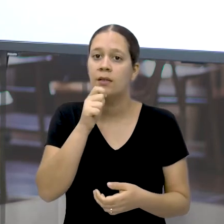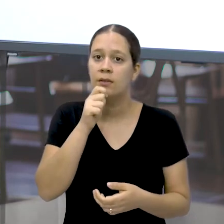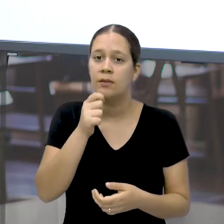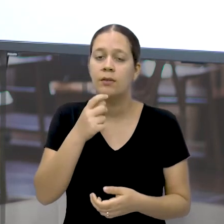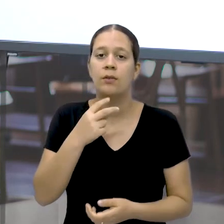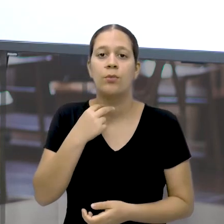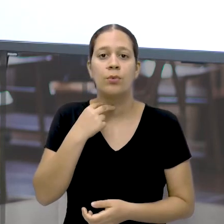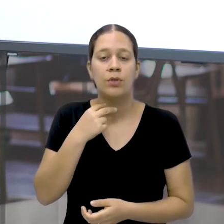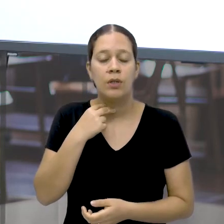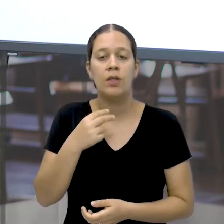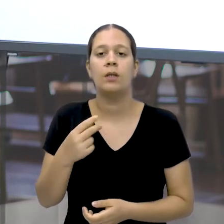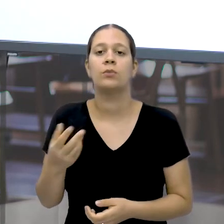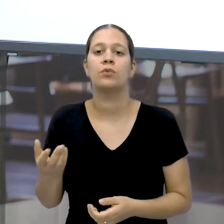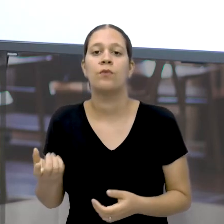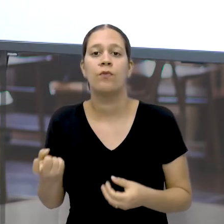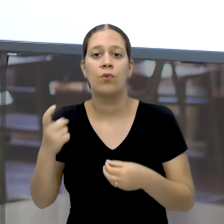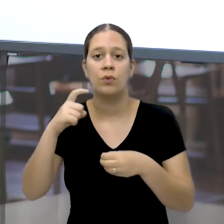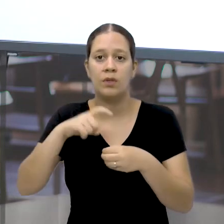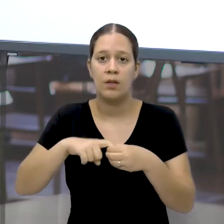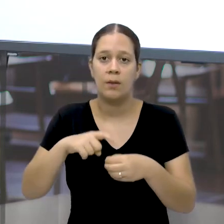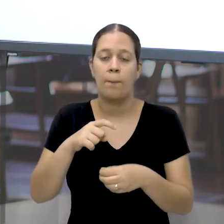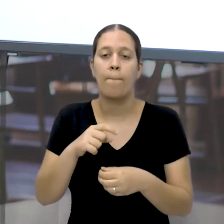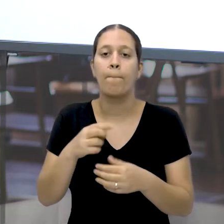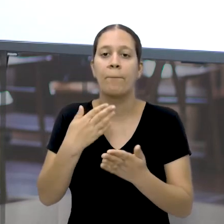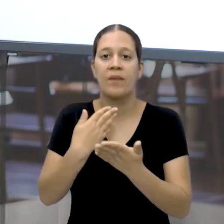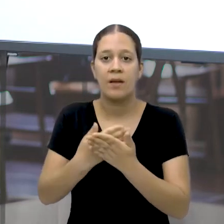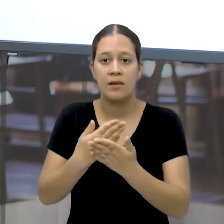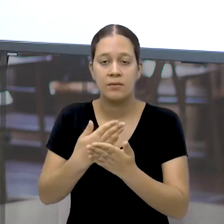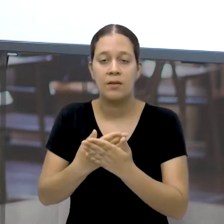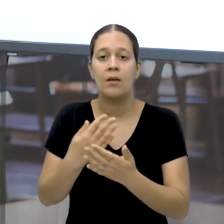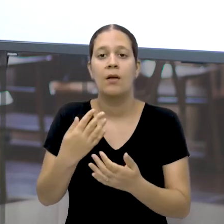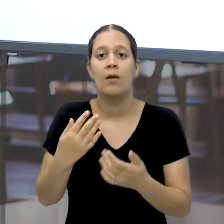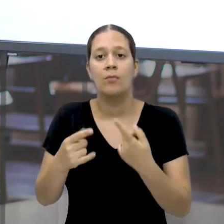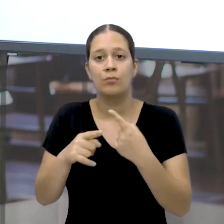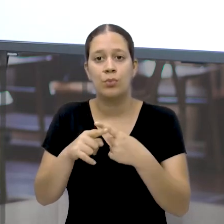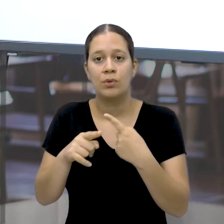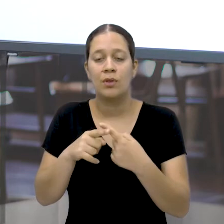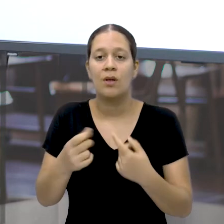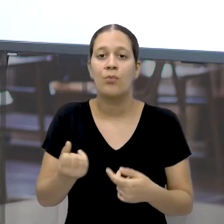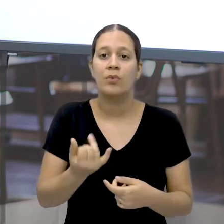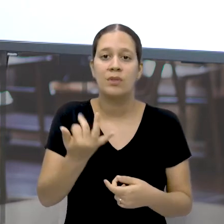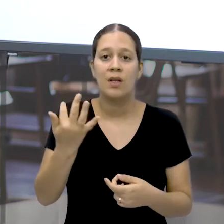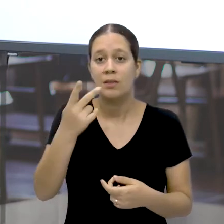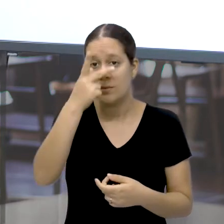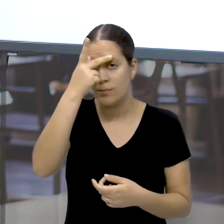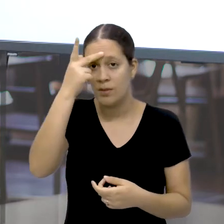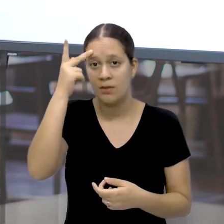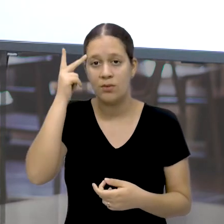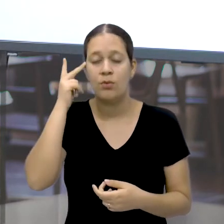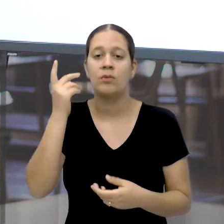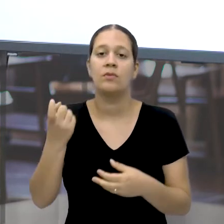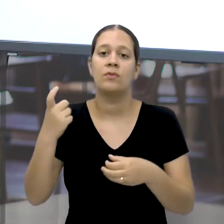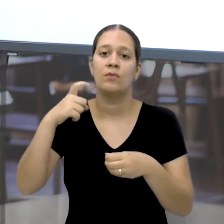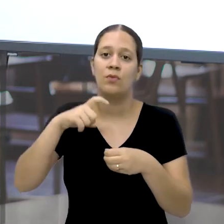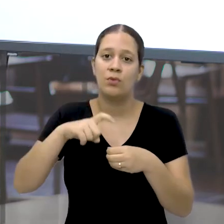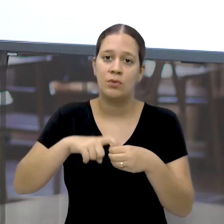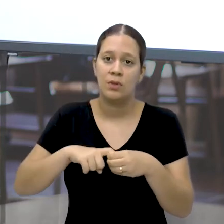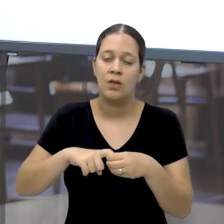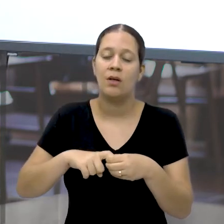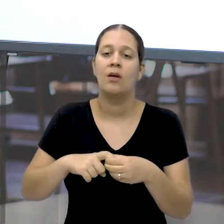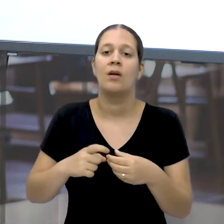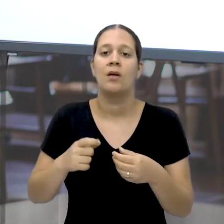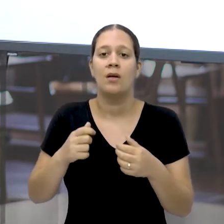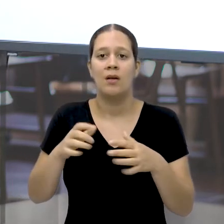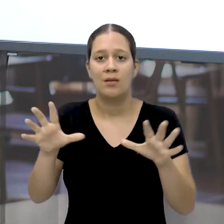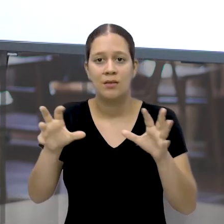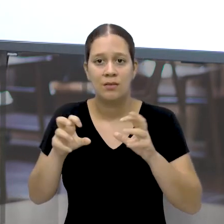Pretenciamente Pela quantidade De pessoas Que podem Serem contaminadas Ou estarem Aí com o vírus Passar Todas